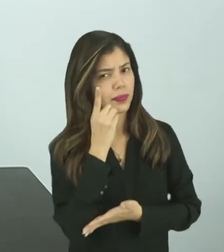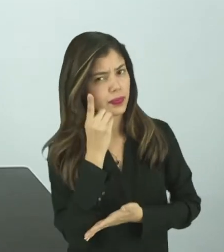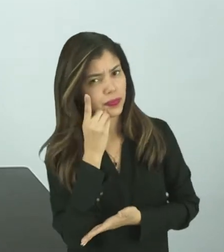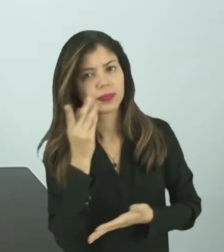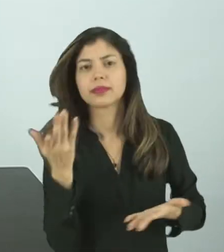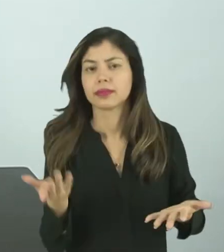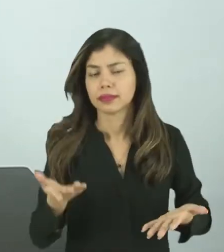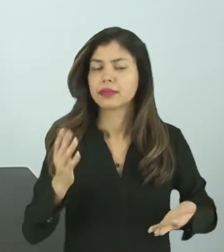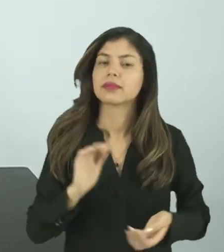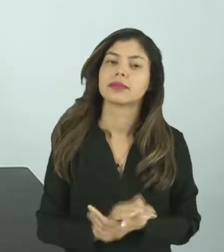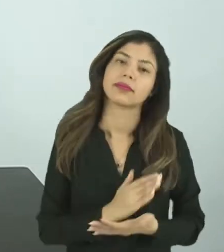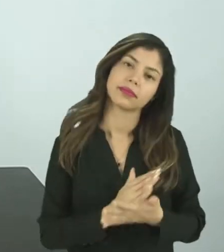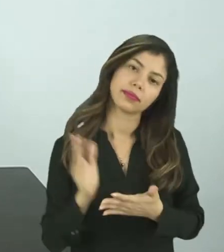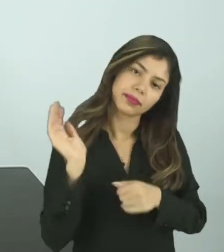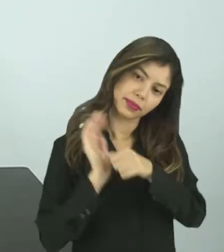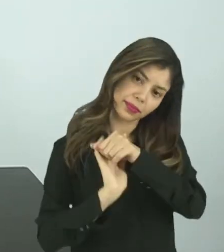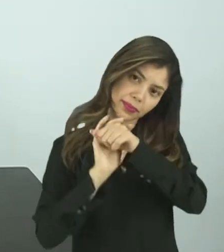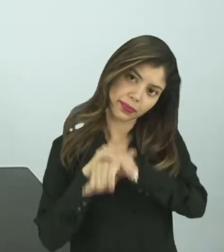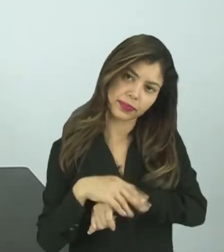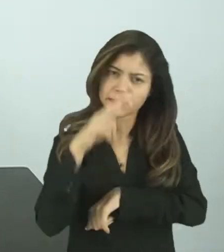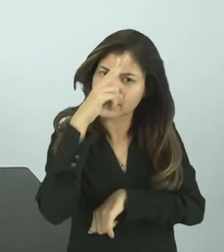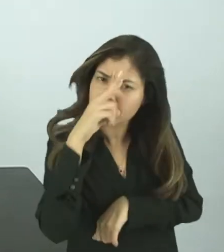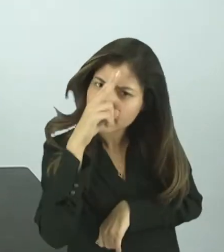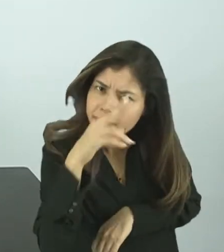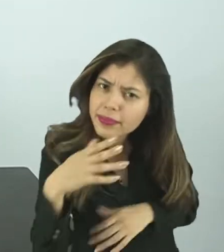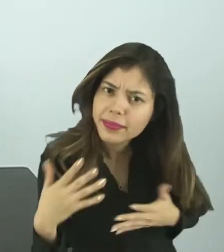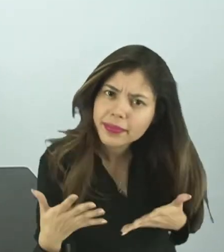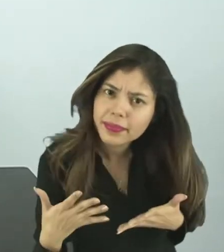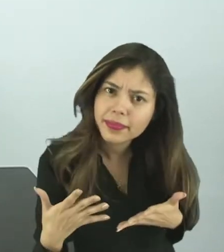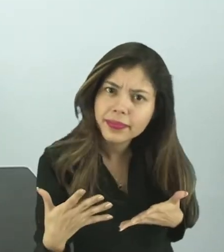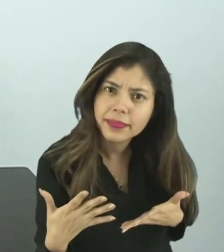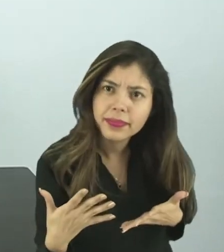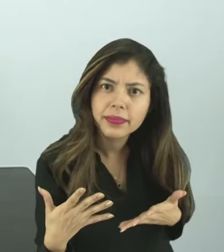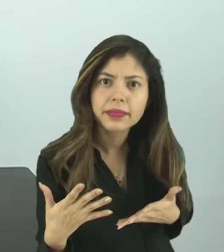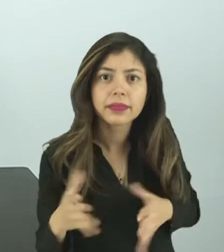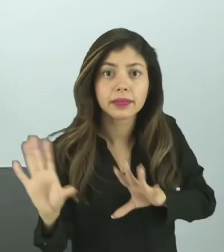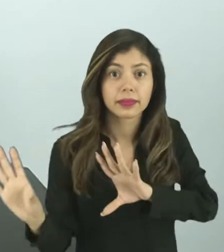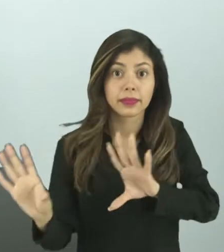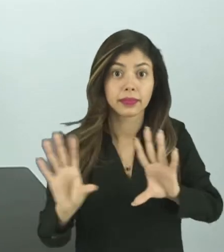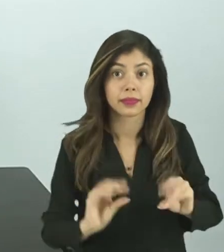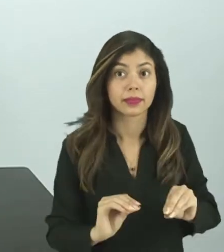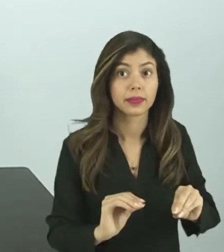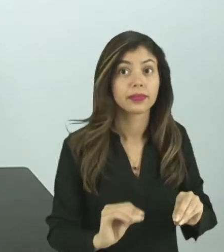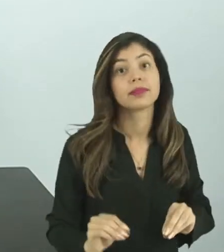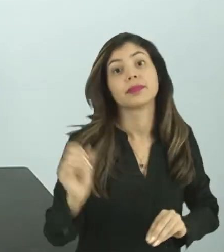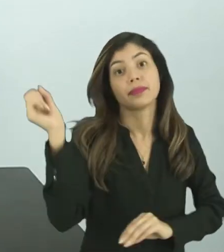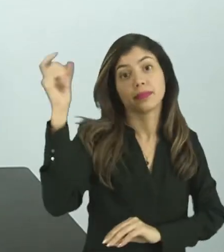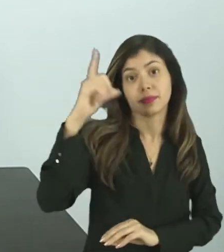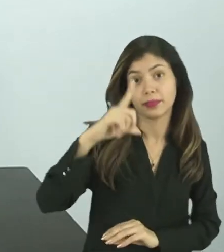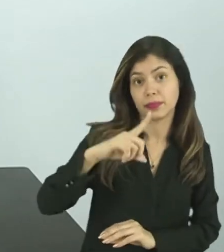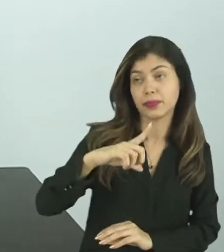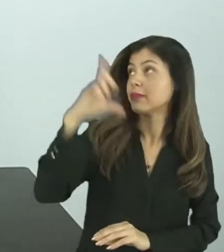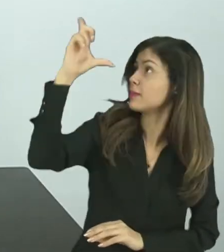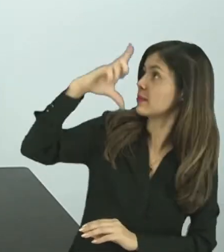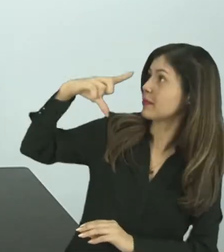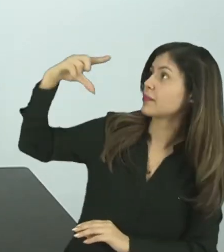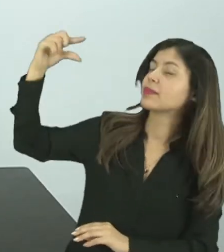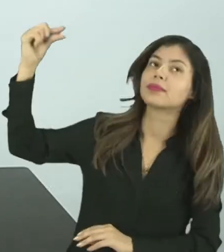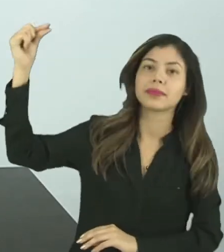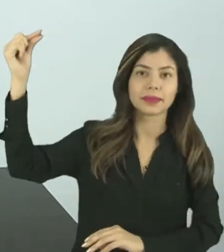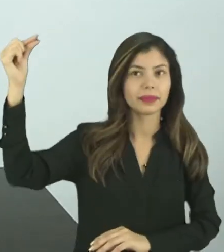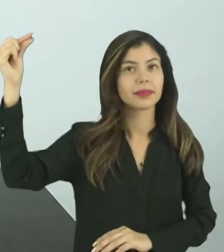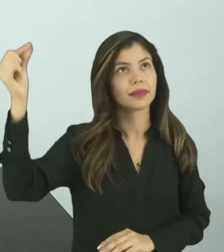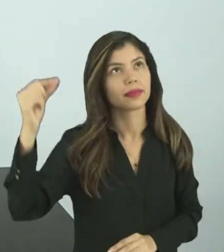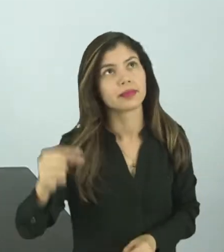e algo que representava a noite. Vocês lembram? Eu trouxe o Sol e a Lua